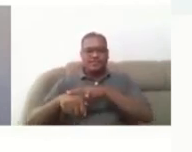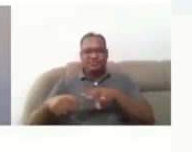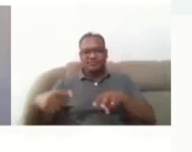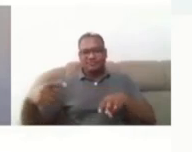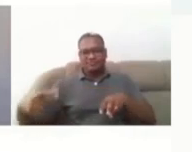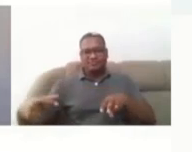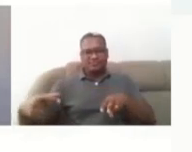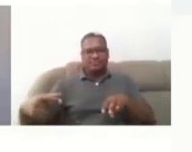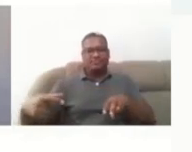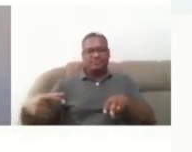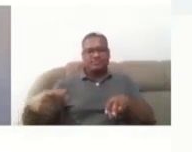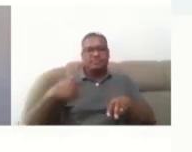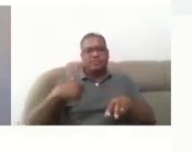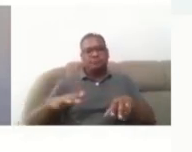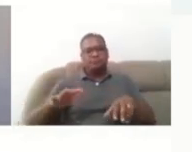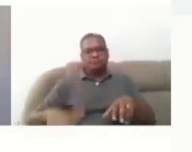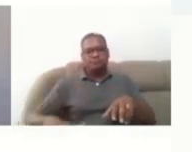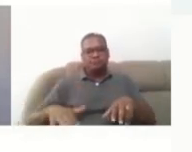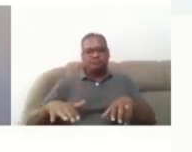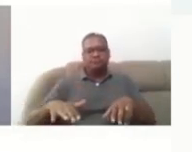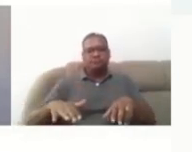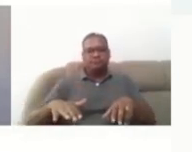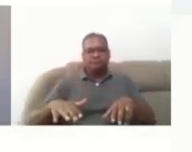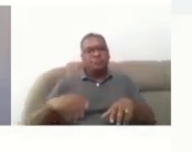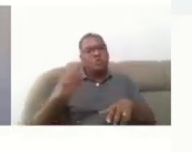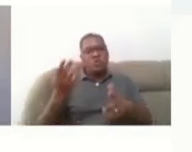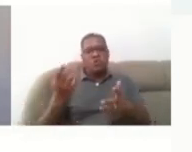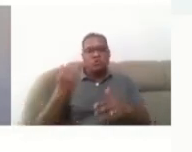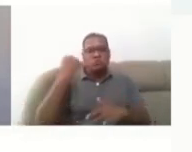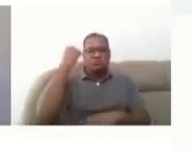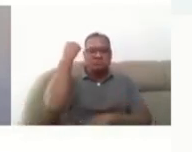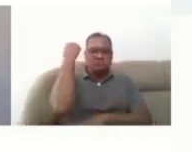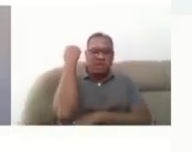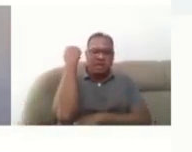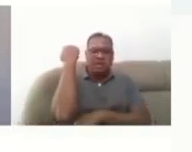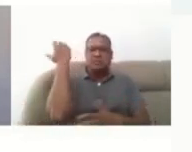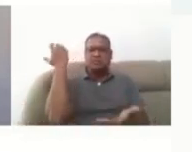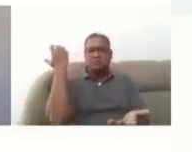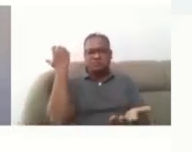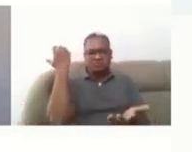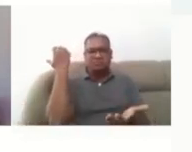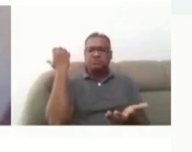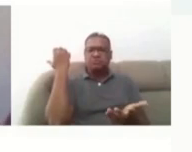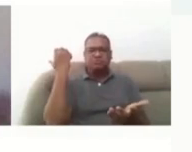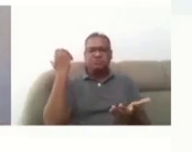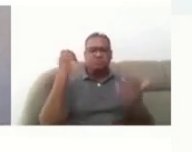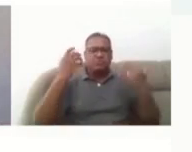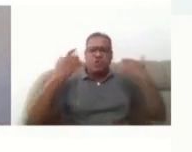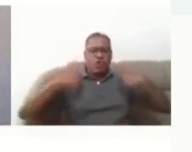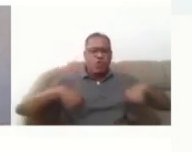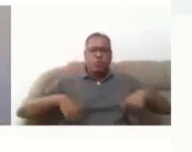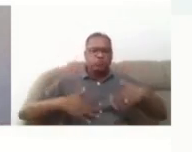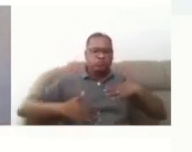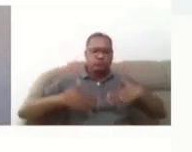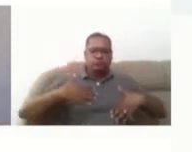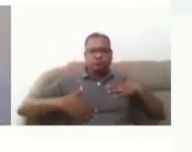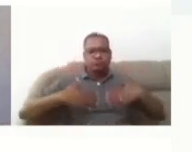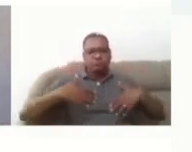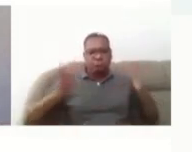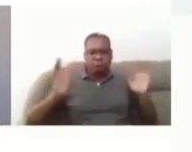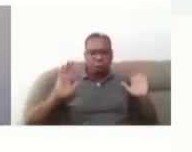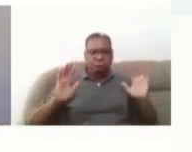acertando com os braços, com o cotovelo, com aonde ela tiver